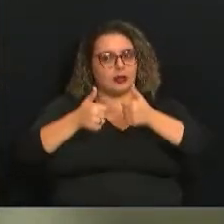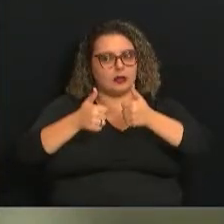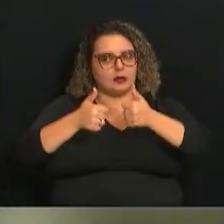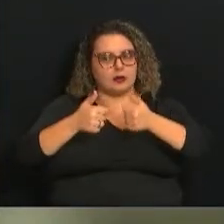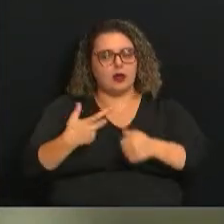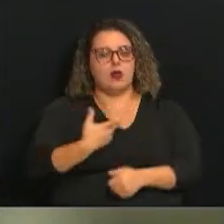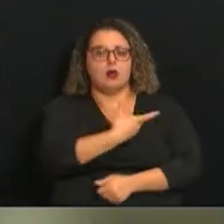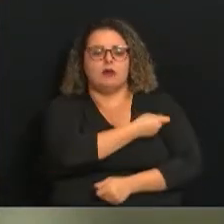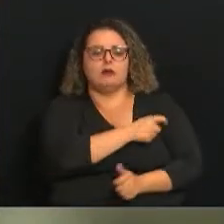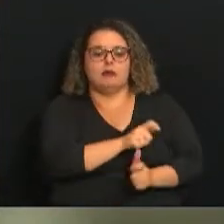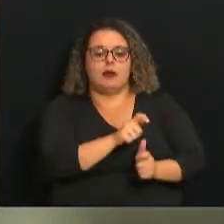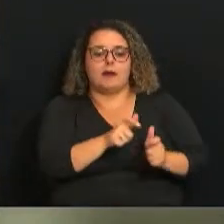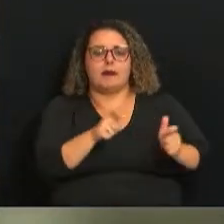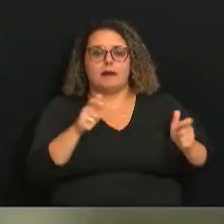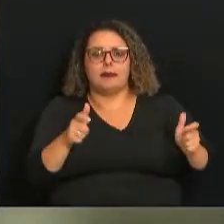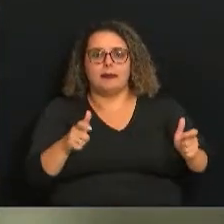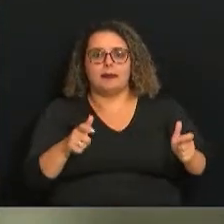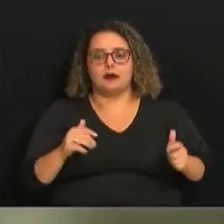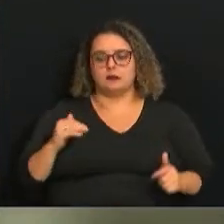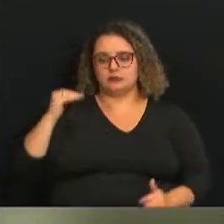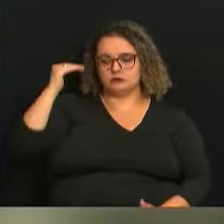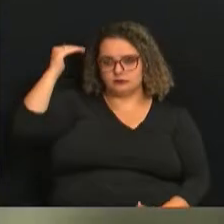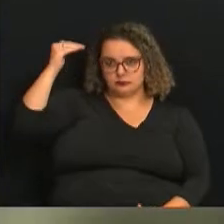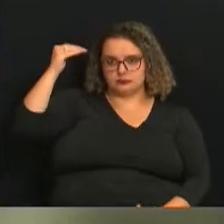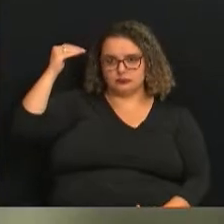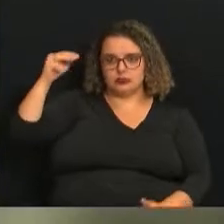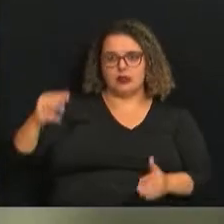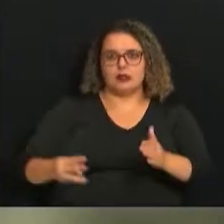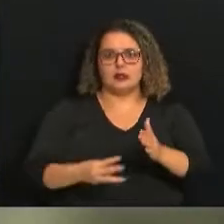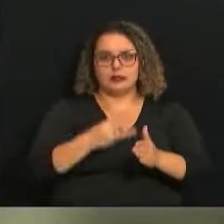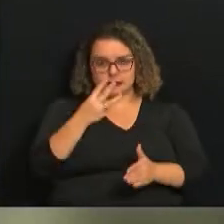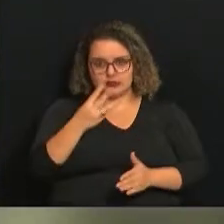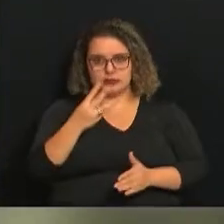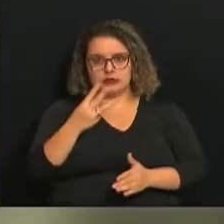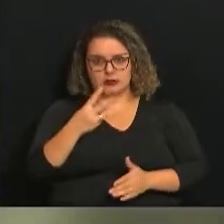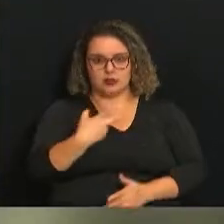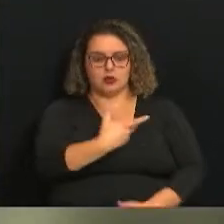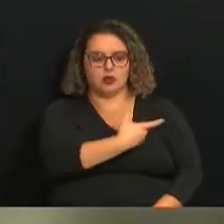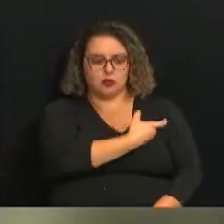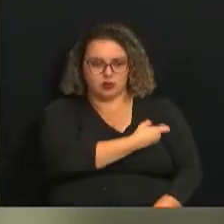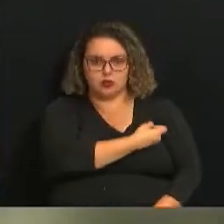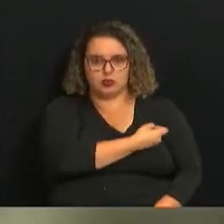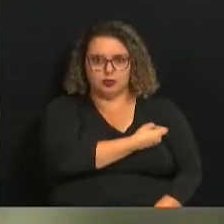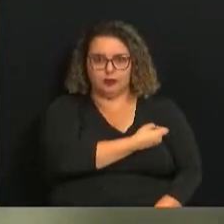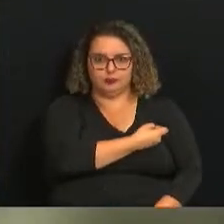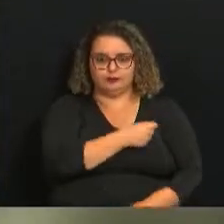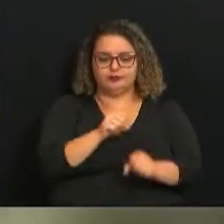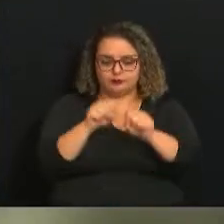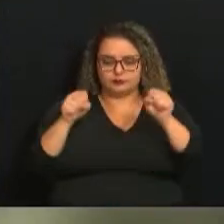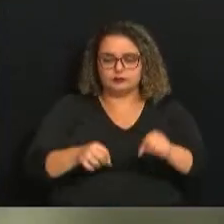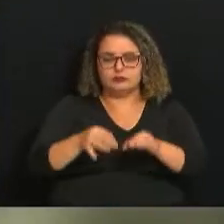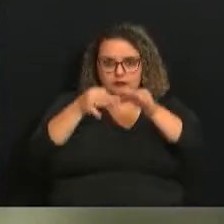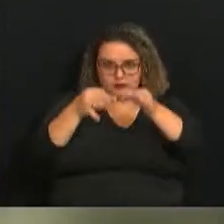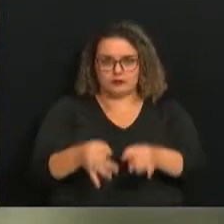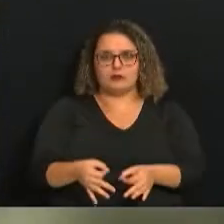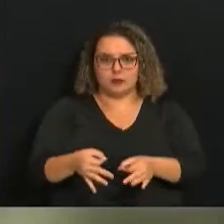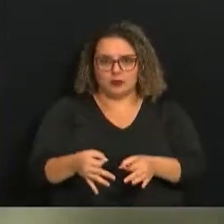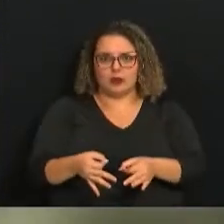vacinação no público adulto, terceira dose, complementação do sistema vacinal, como nós já estamos